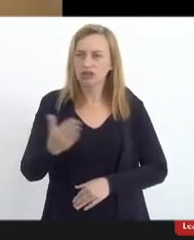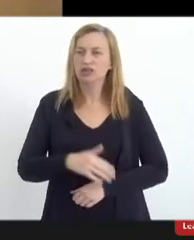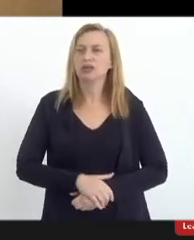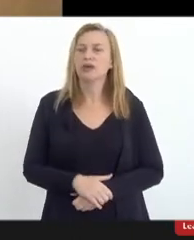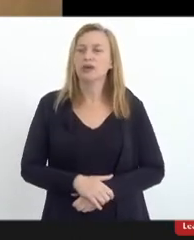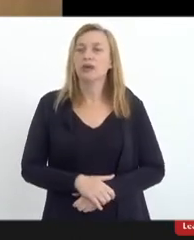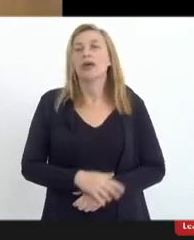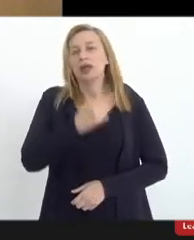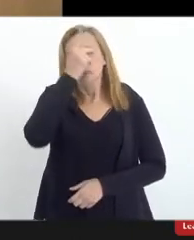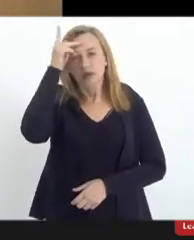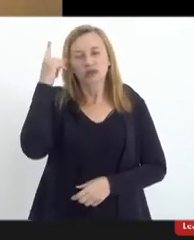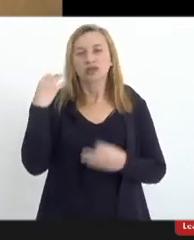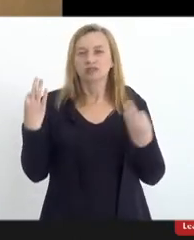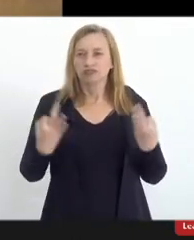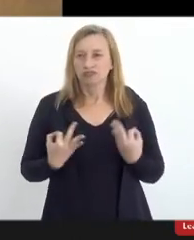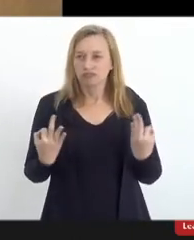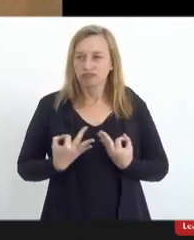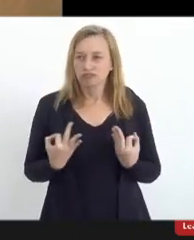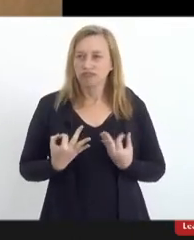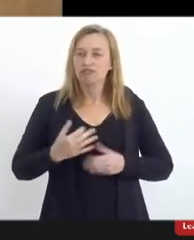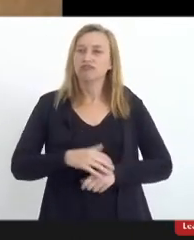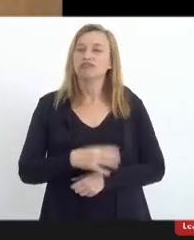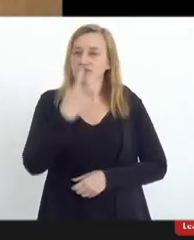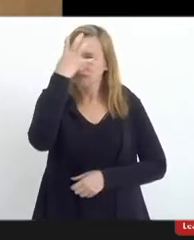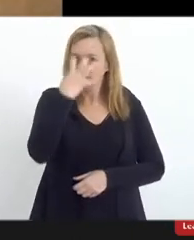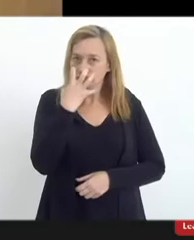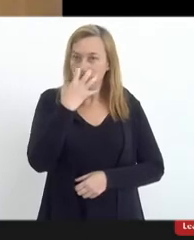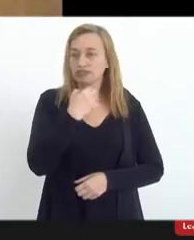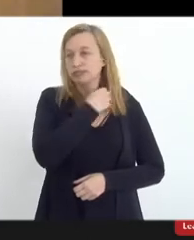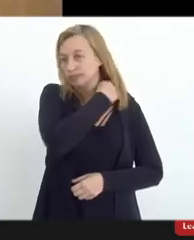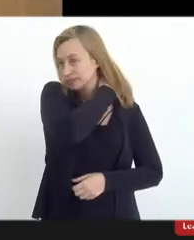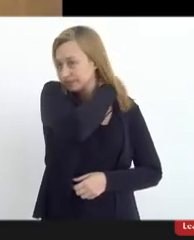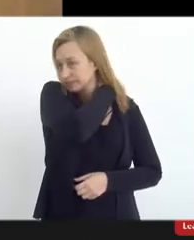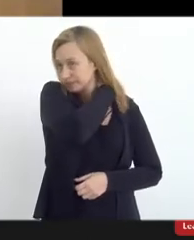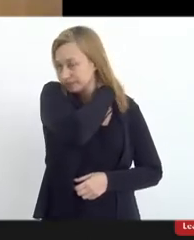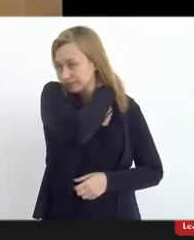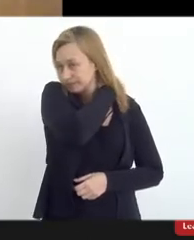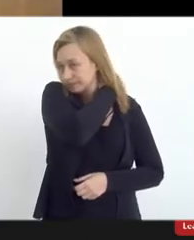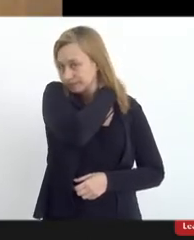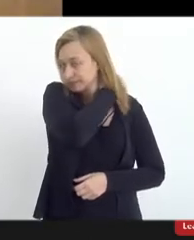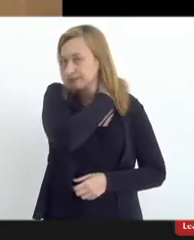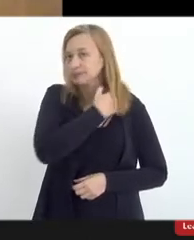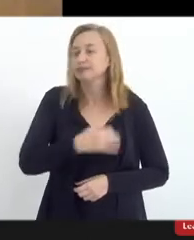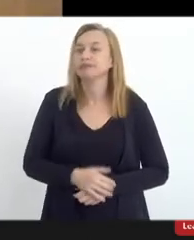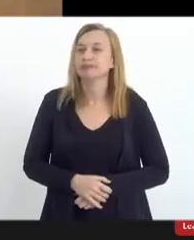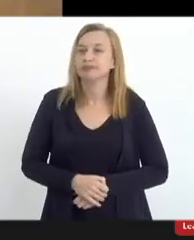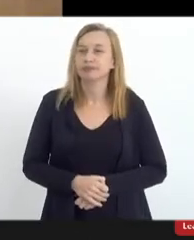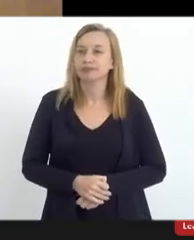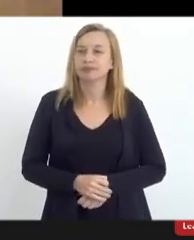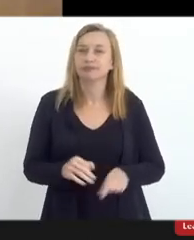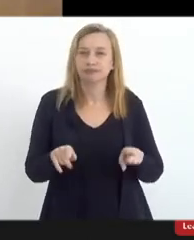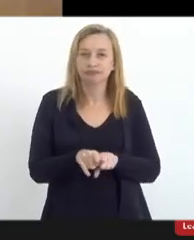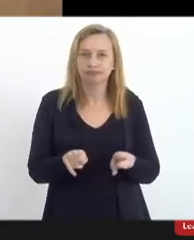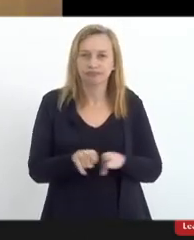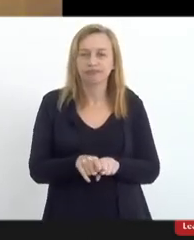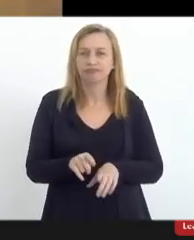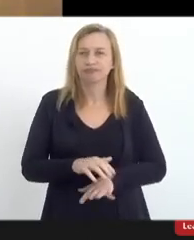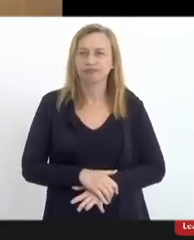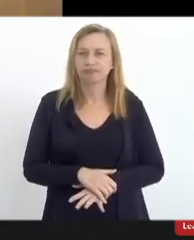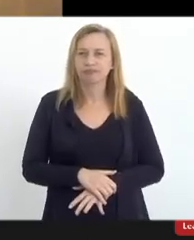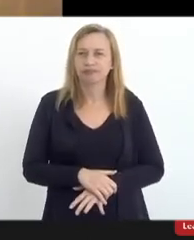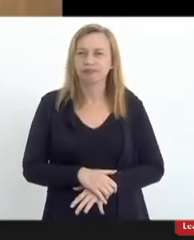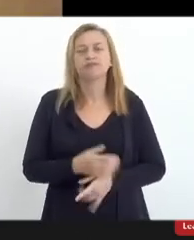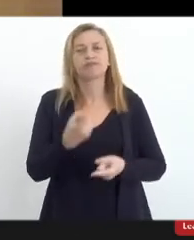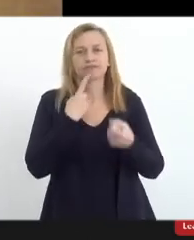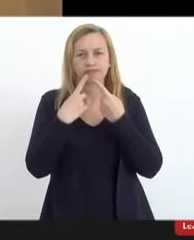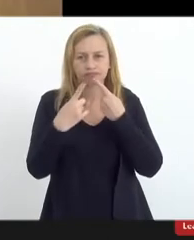São pessoas excelentes, pessoas sérias, pessoas que também estão afetas ao